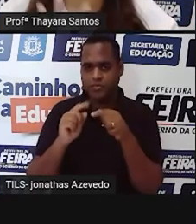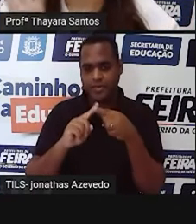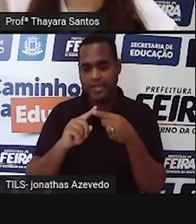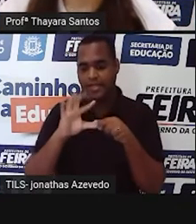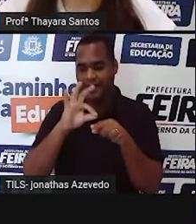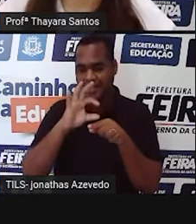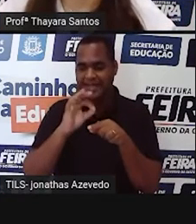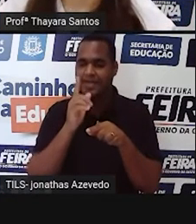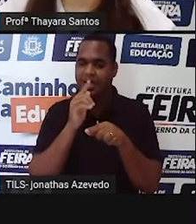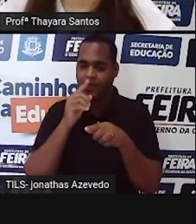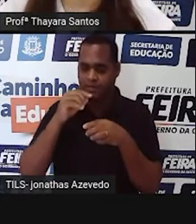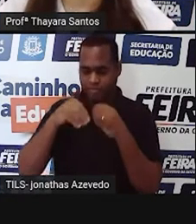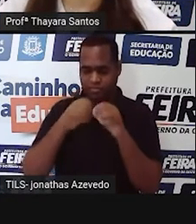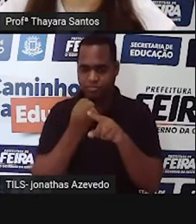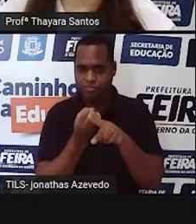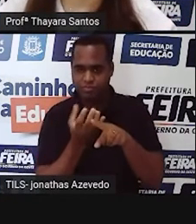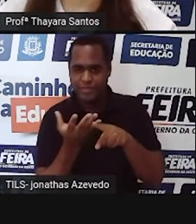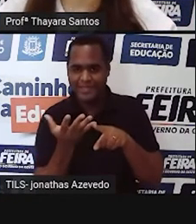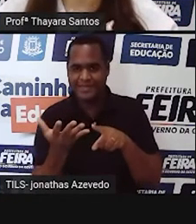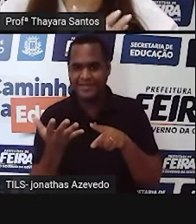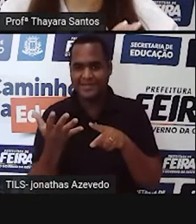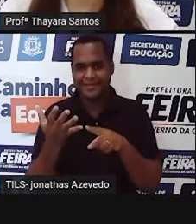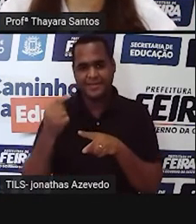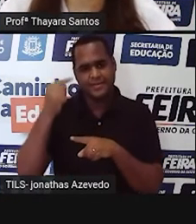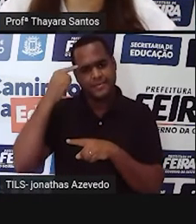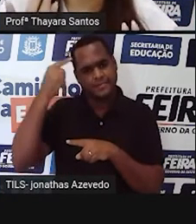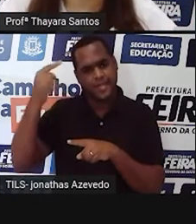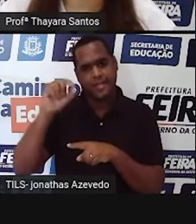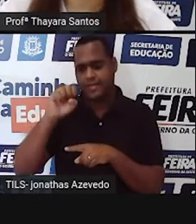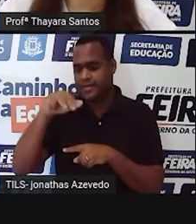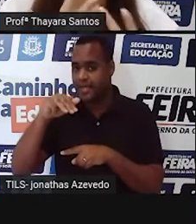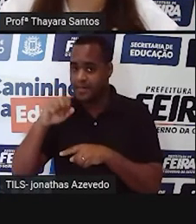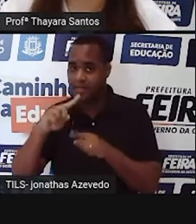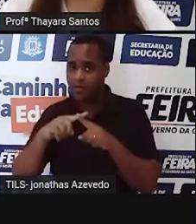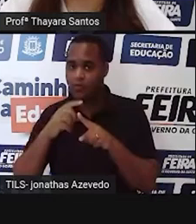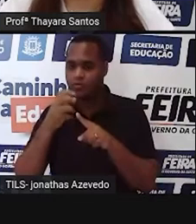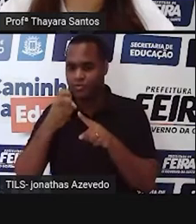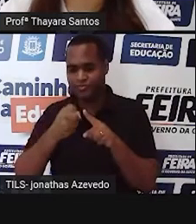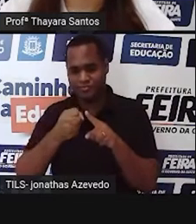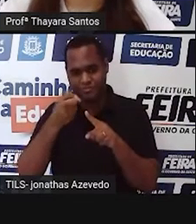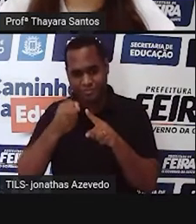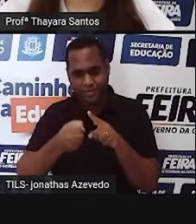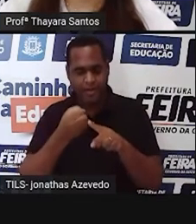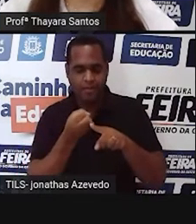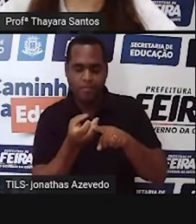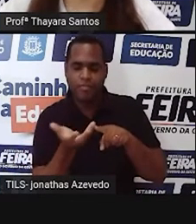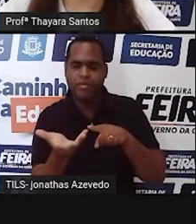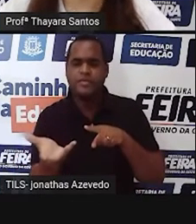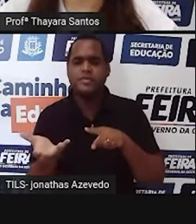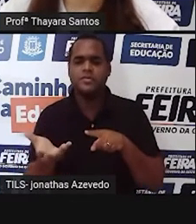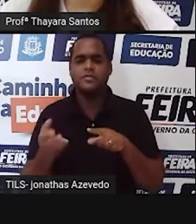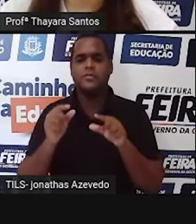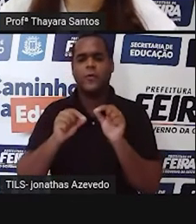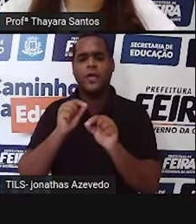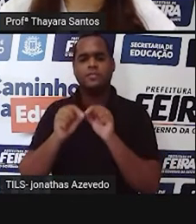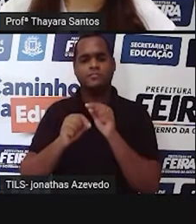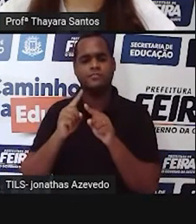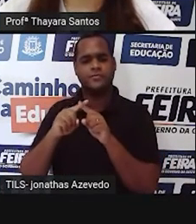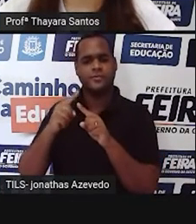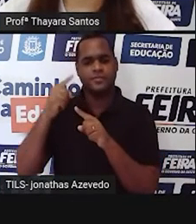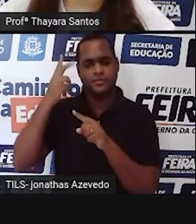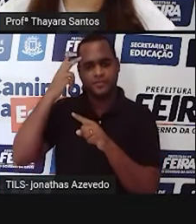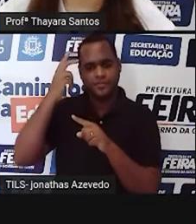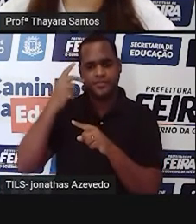seminal mais os espermatozoides, a gente está falando do sêmen ou do ejaculado. E o que é essa ejaculação?